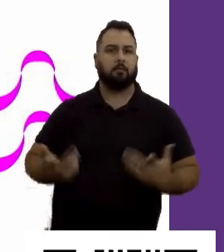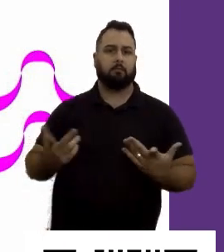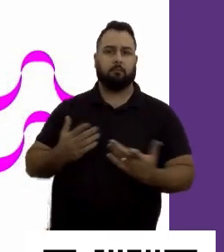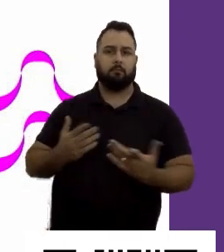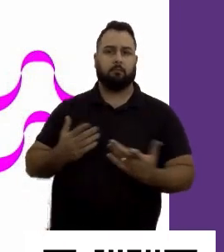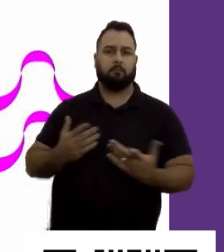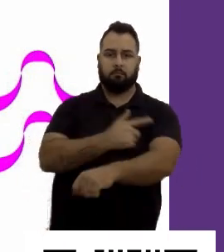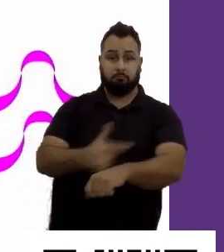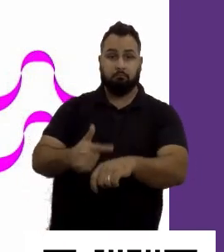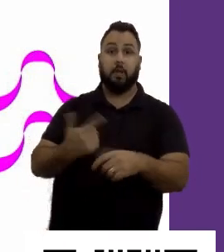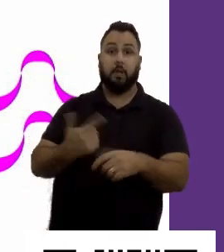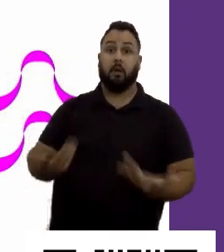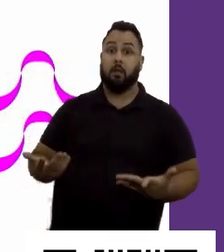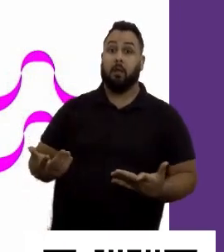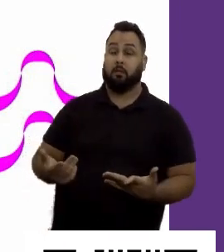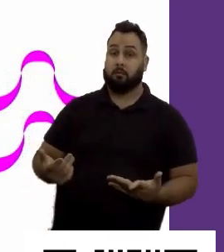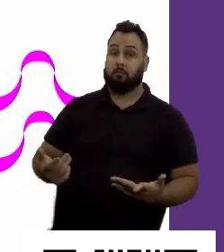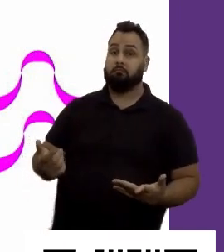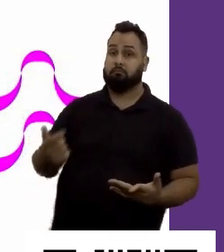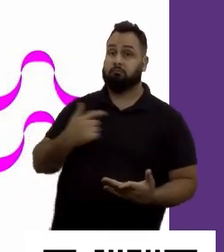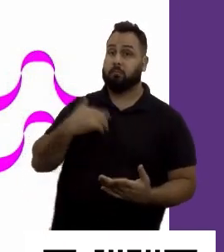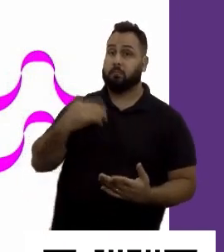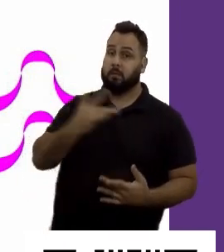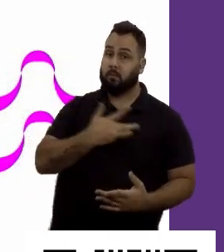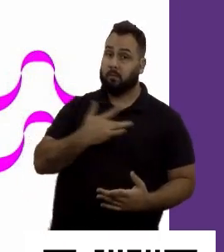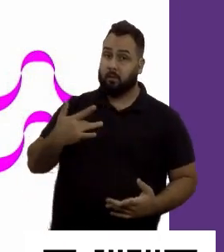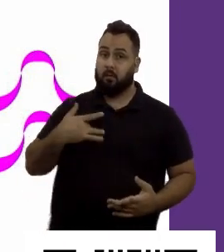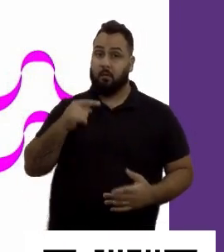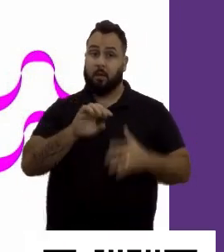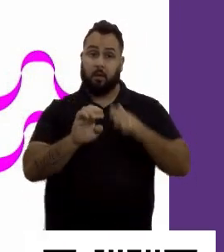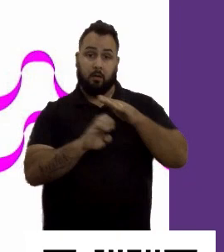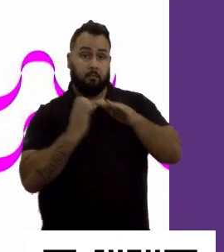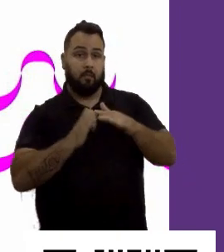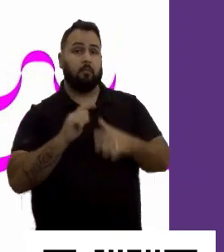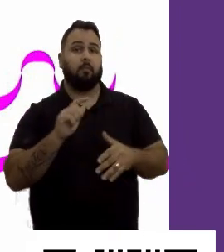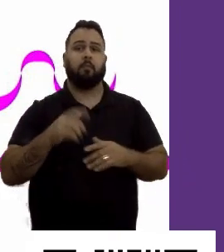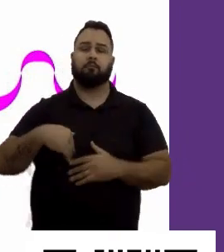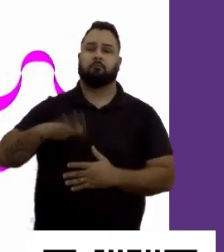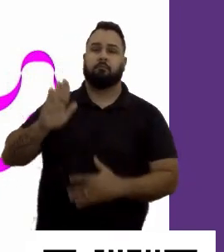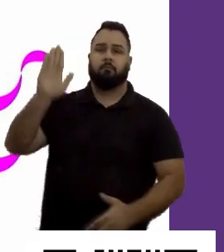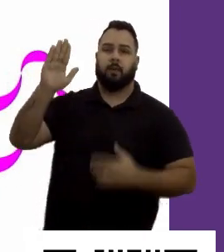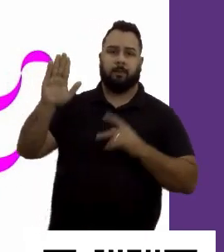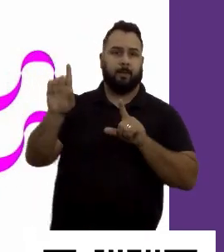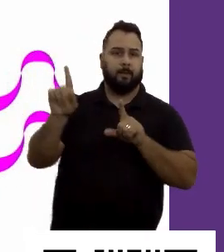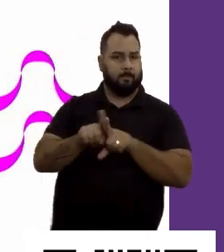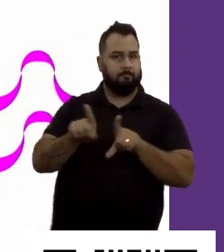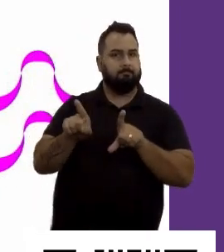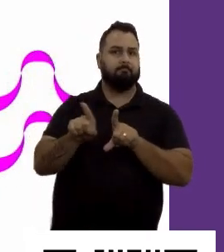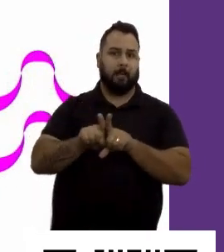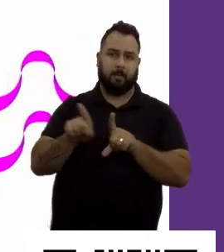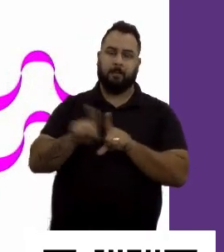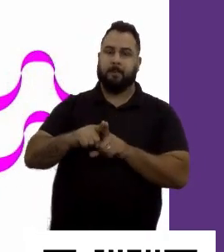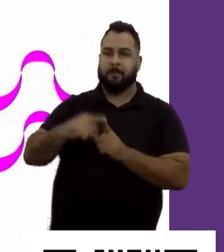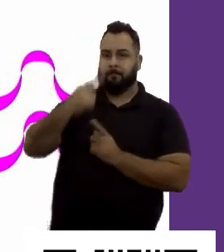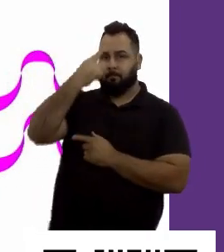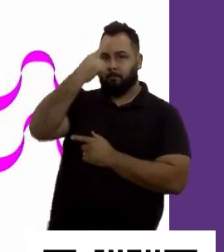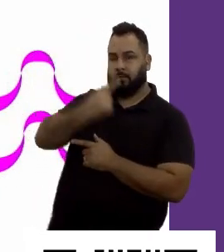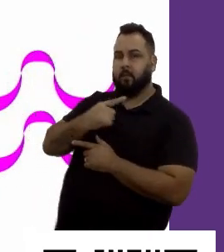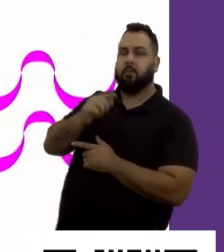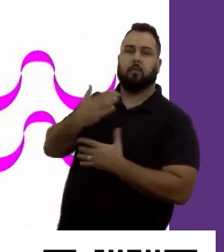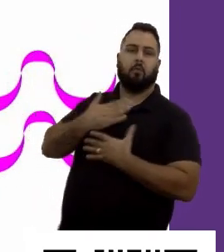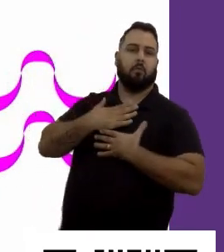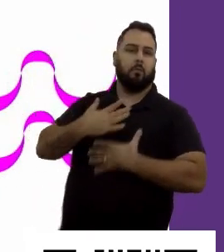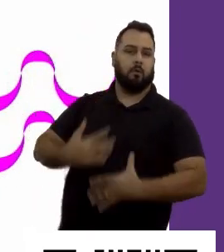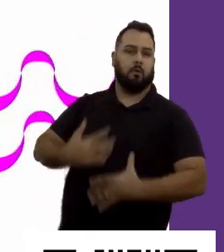processo seletivo saudável, e eu falo saudável para a empresa e para o candidato, consideram o perfil comportamental como uma base